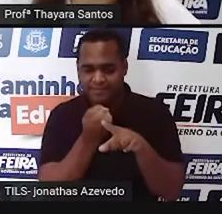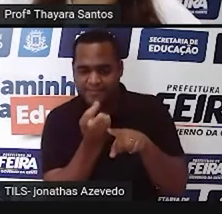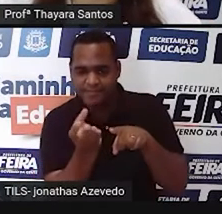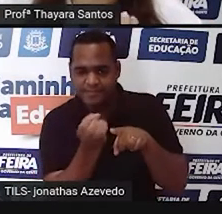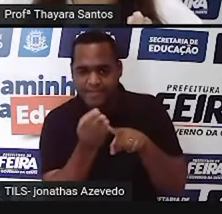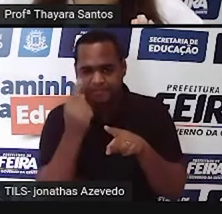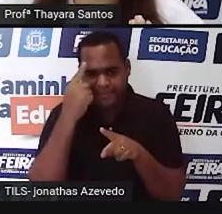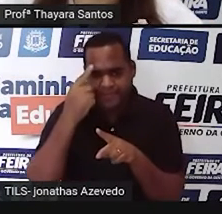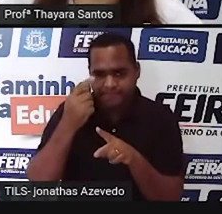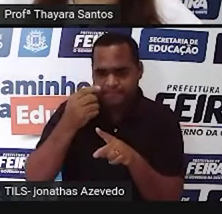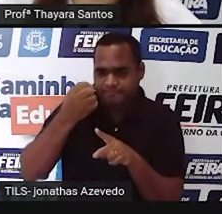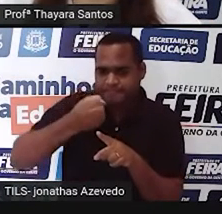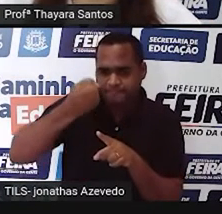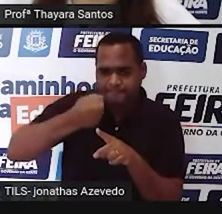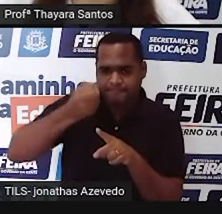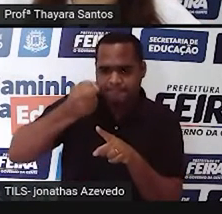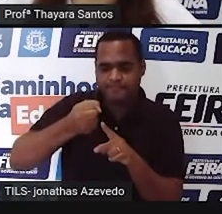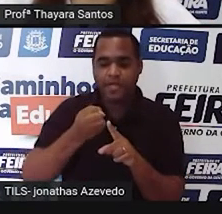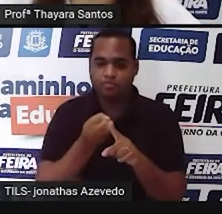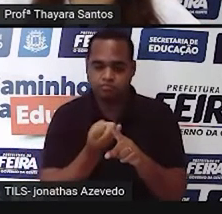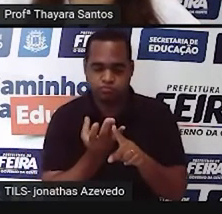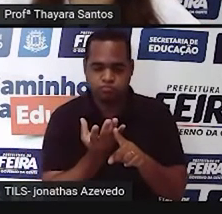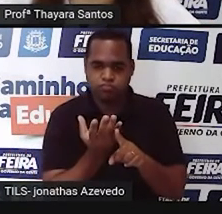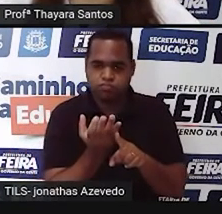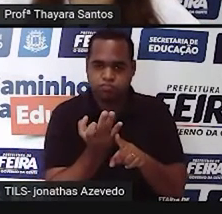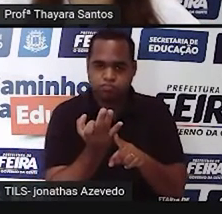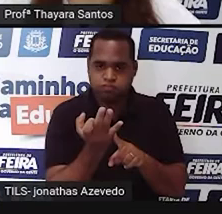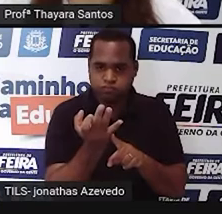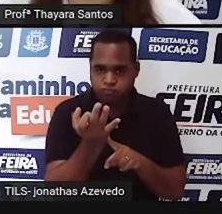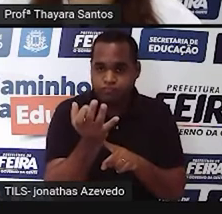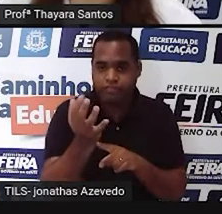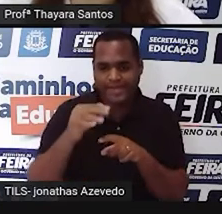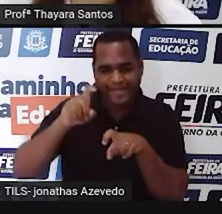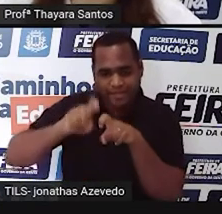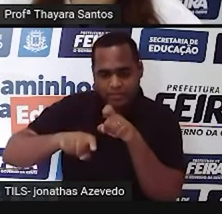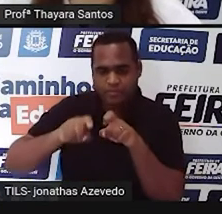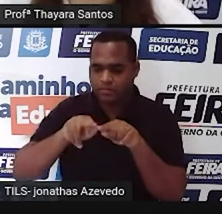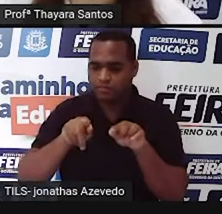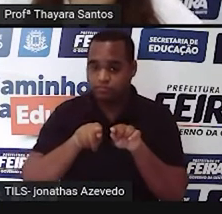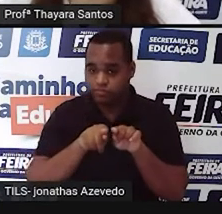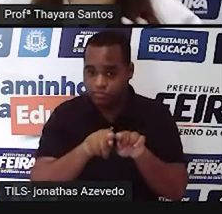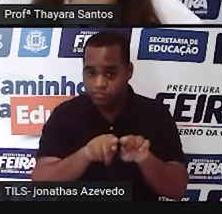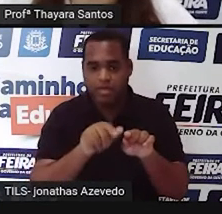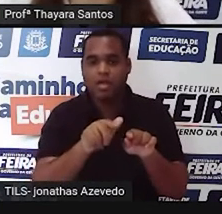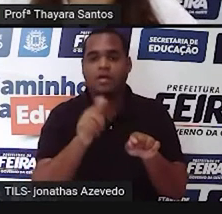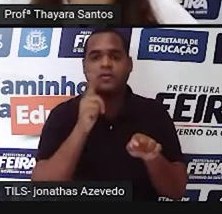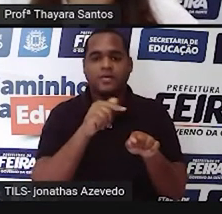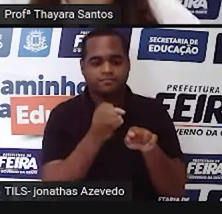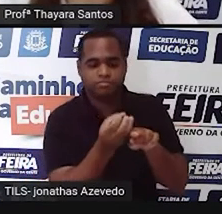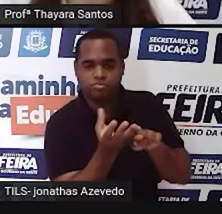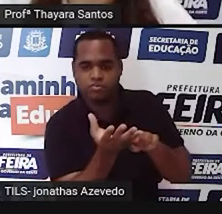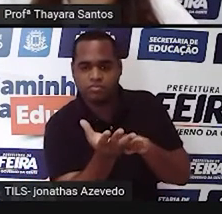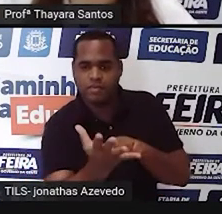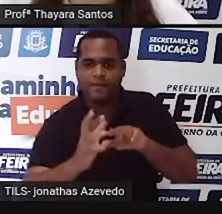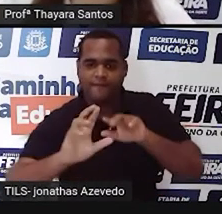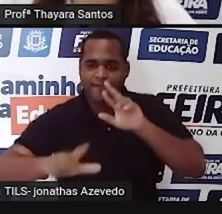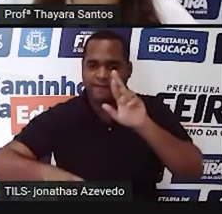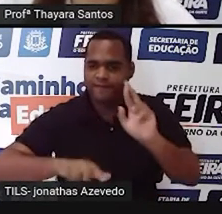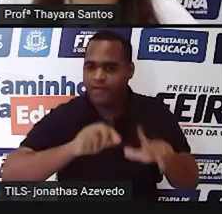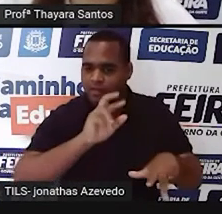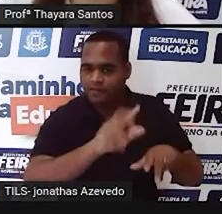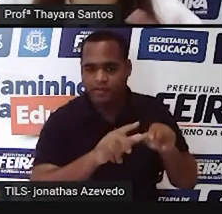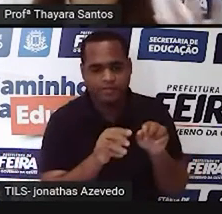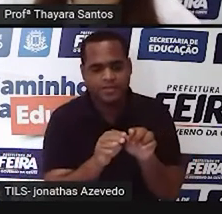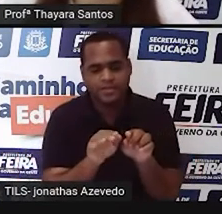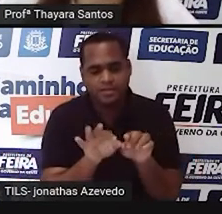da ejaculação, esse espermatozoide vai sair aqui do epidídimo, vai se encaminhar pelo canal deferente ou pelo ducto